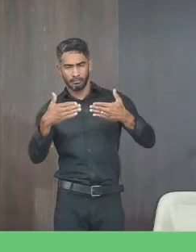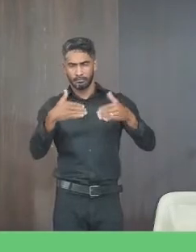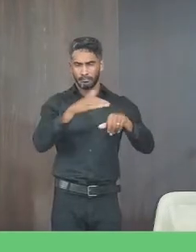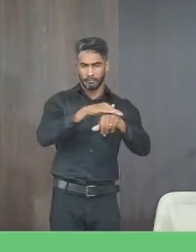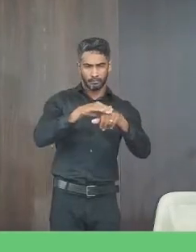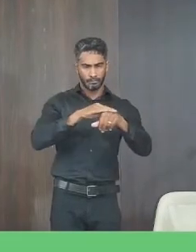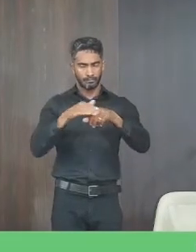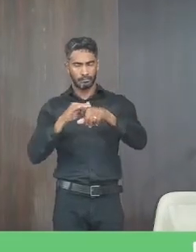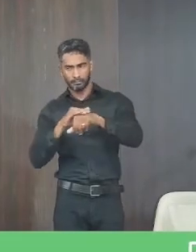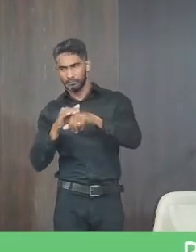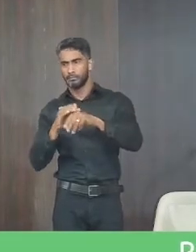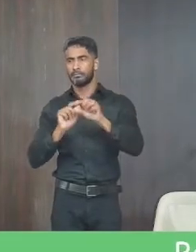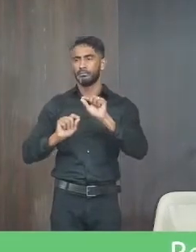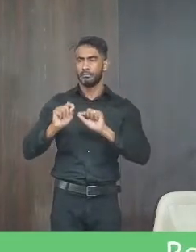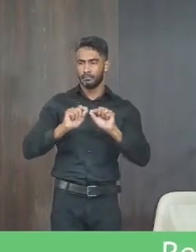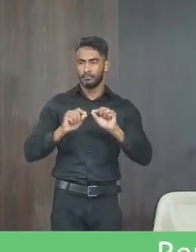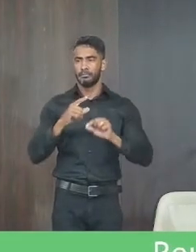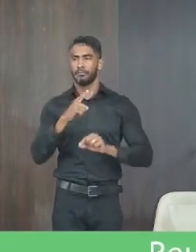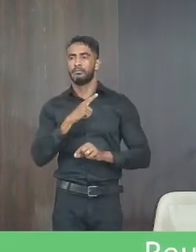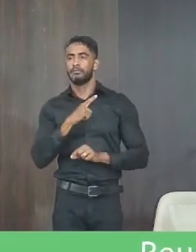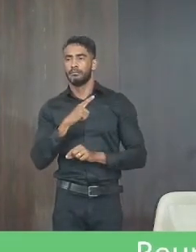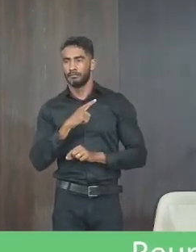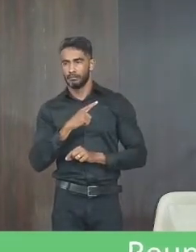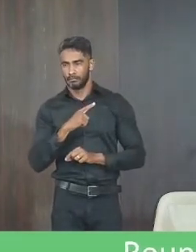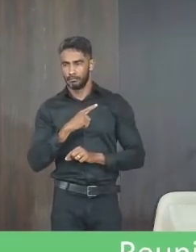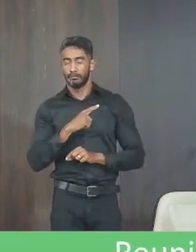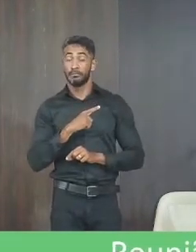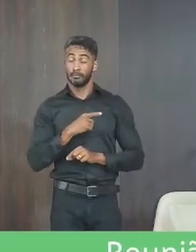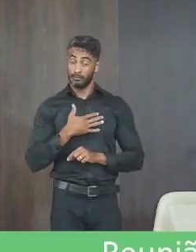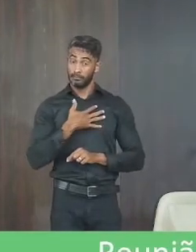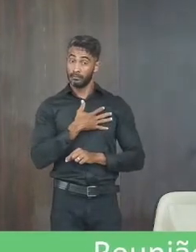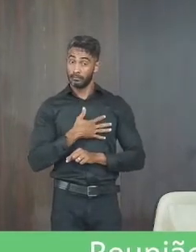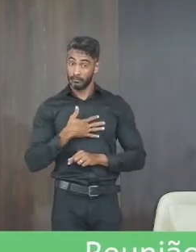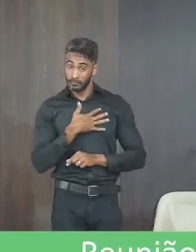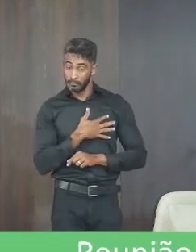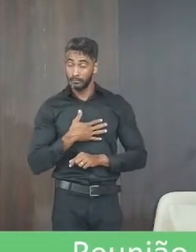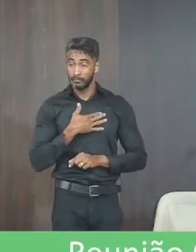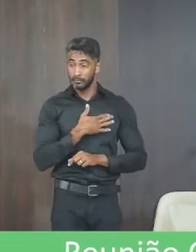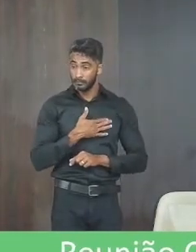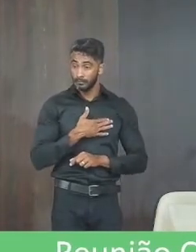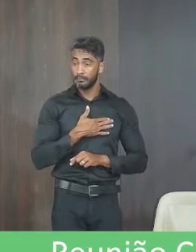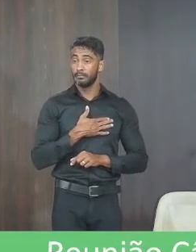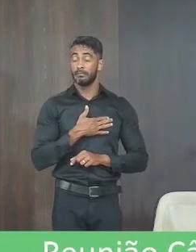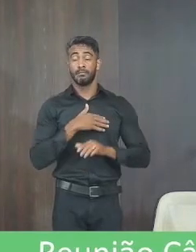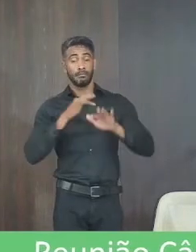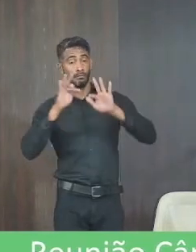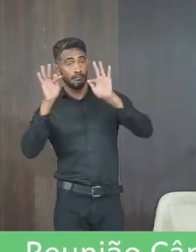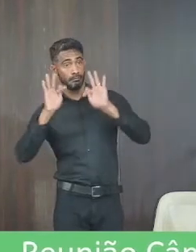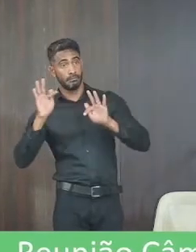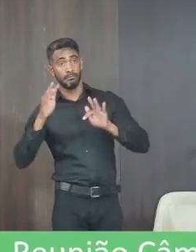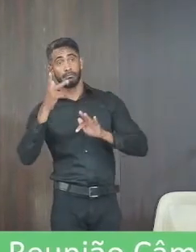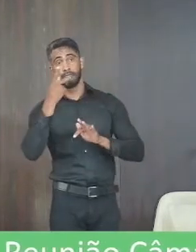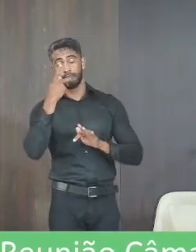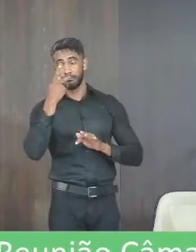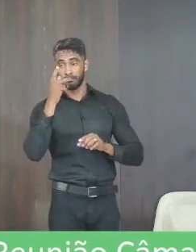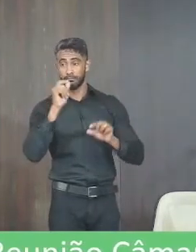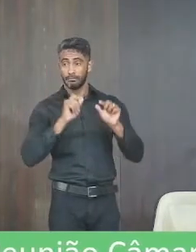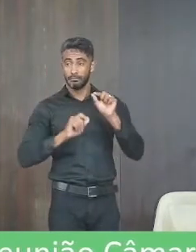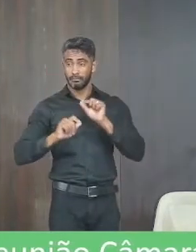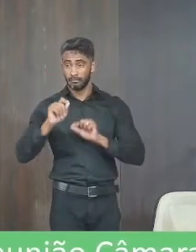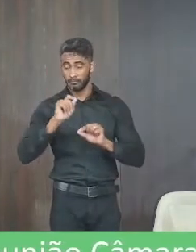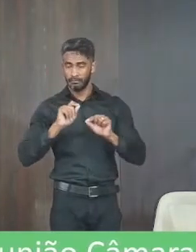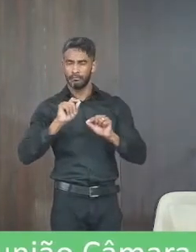medidas necessárias nós temos a satisfação e a e a felicidade de estar falando aqui que